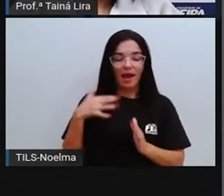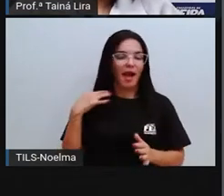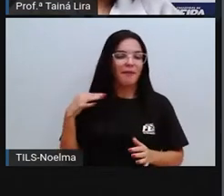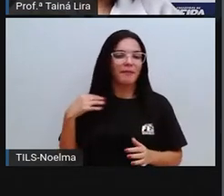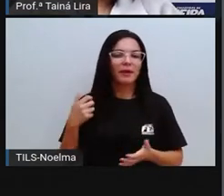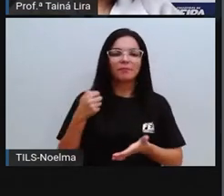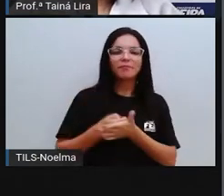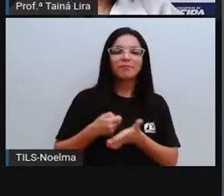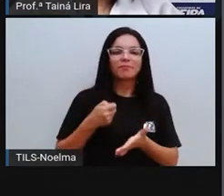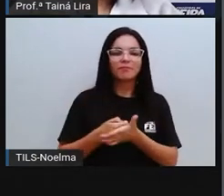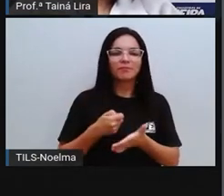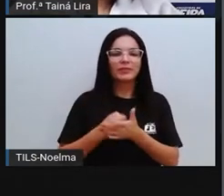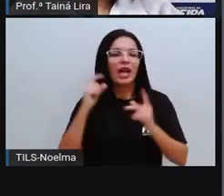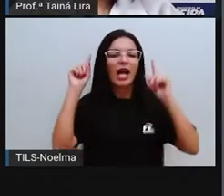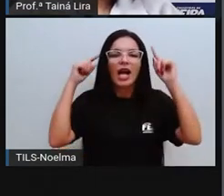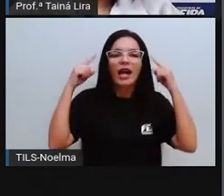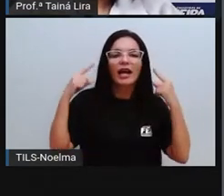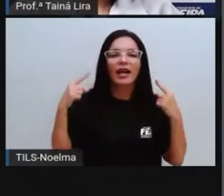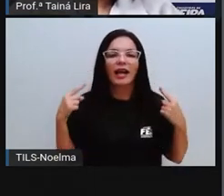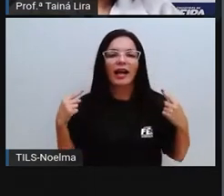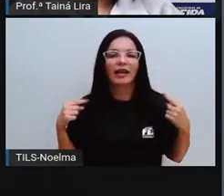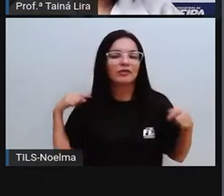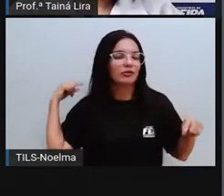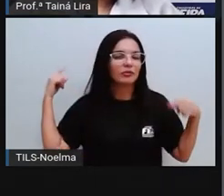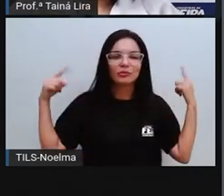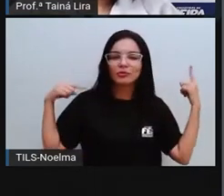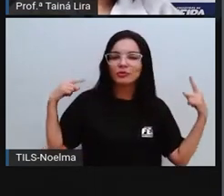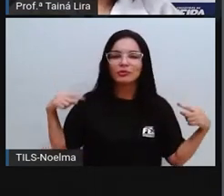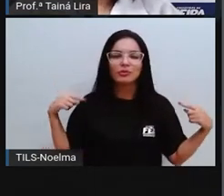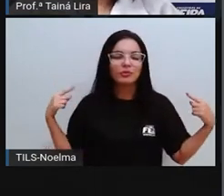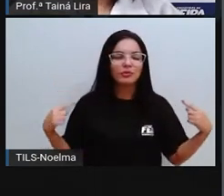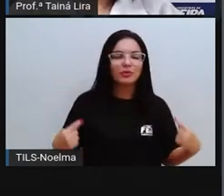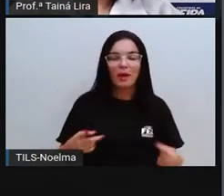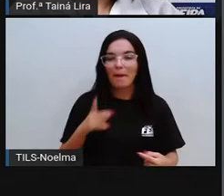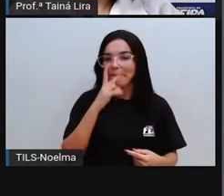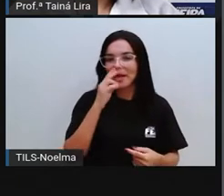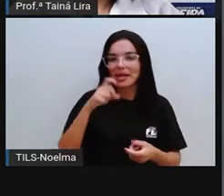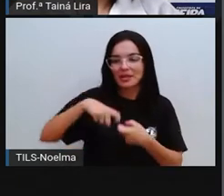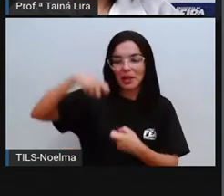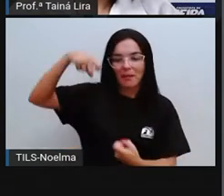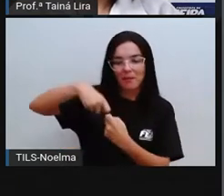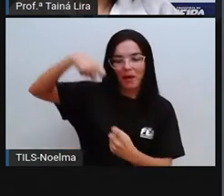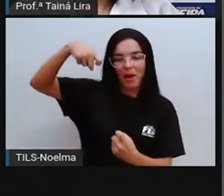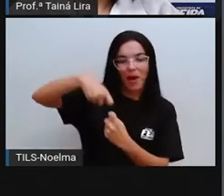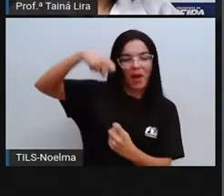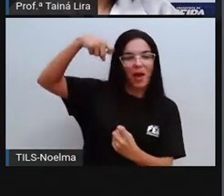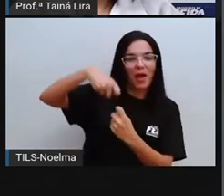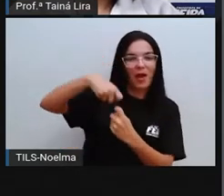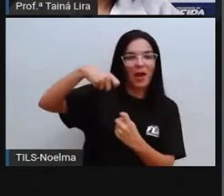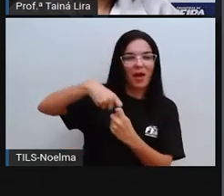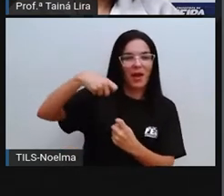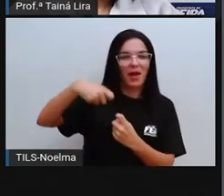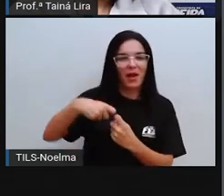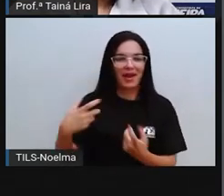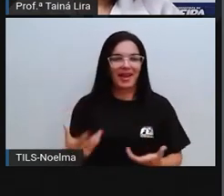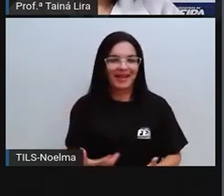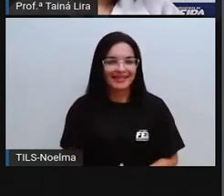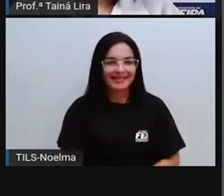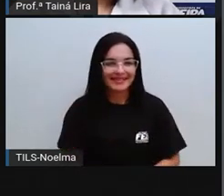forte, com cachos que giram e o fio feito mola, se enrola, vira cambalhota.